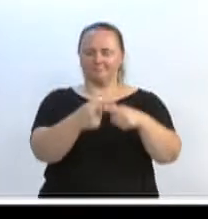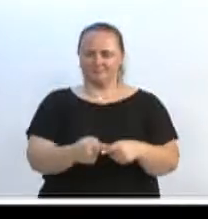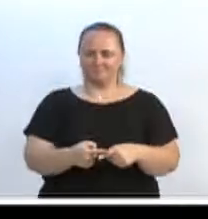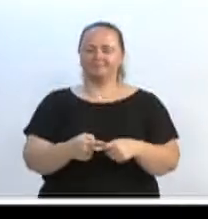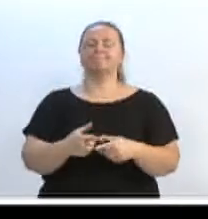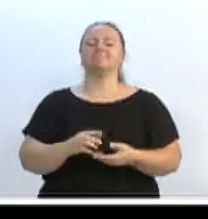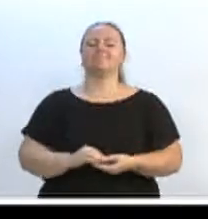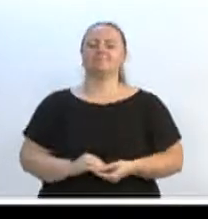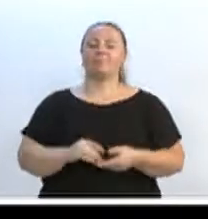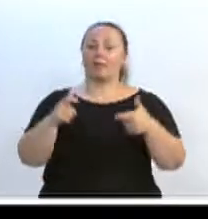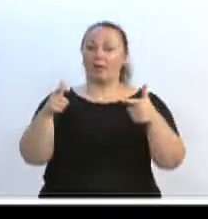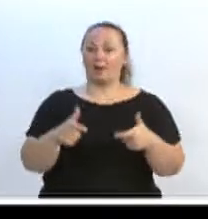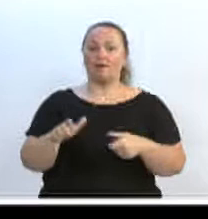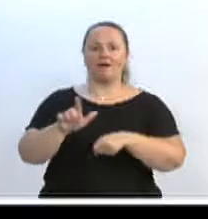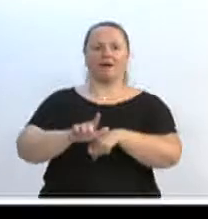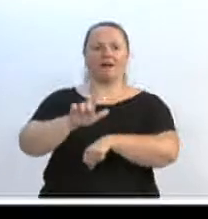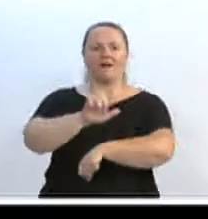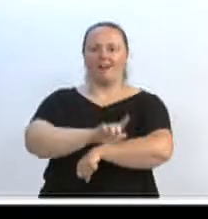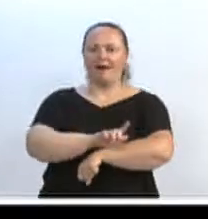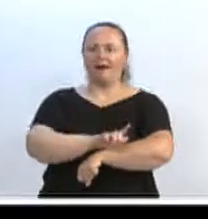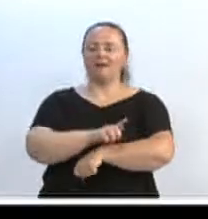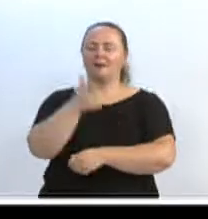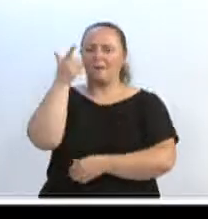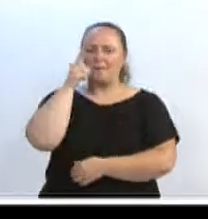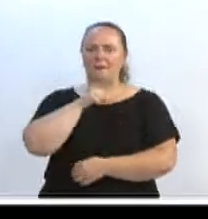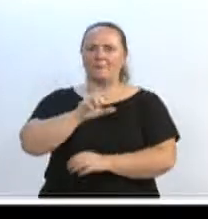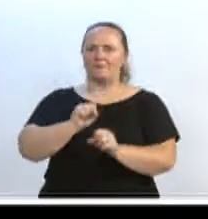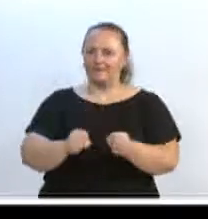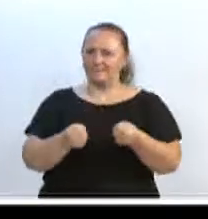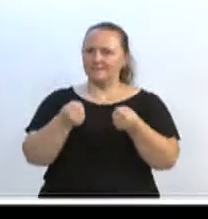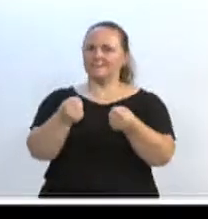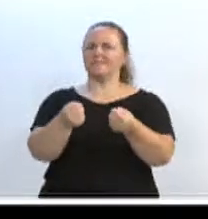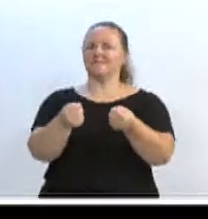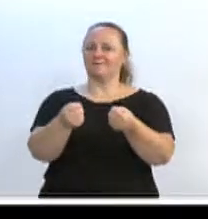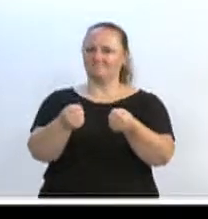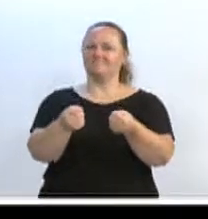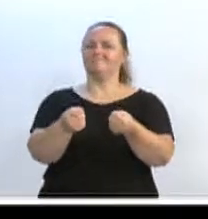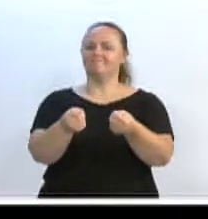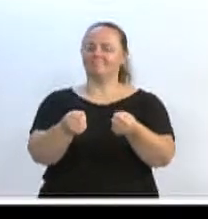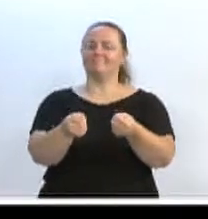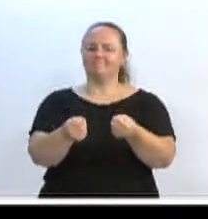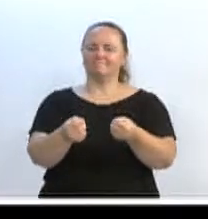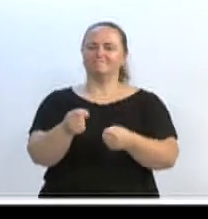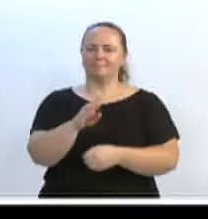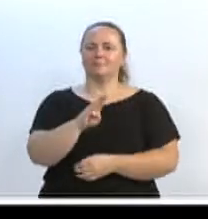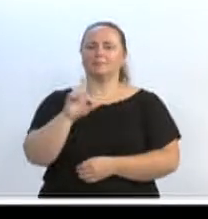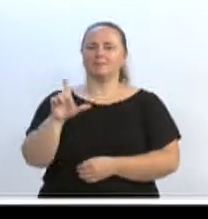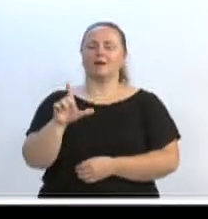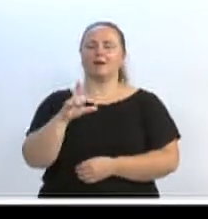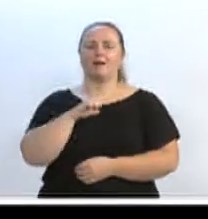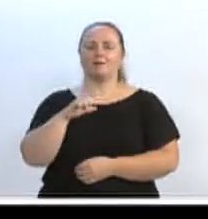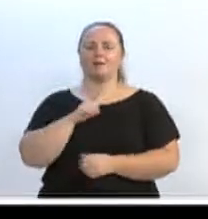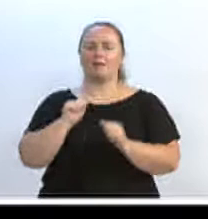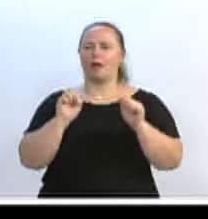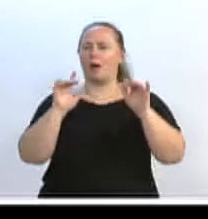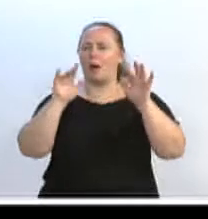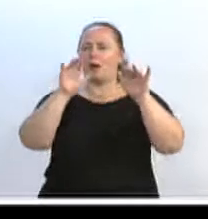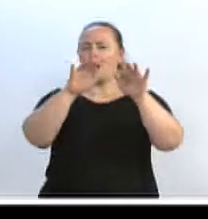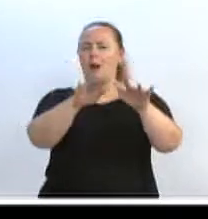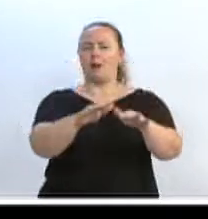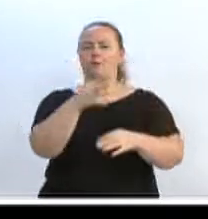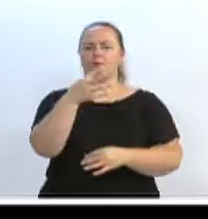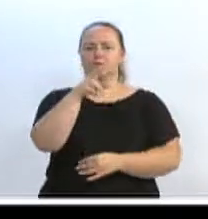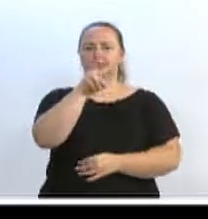Lages, dando aquela força nesse coral grande que os atletas precisam de incentivo também